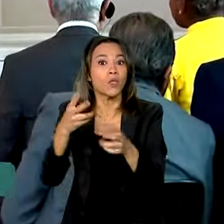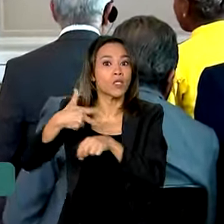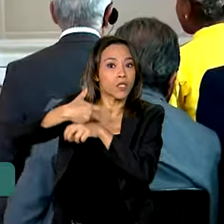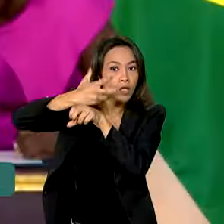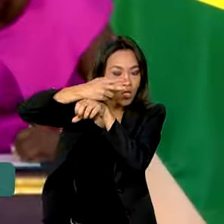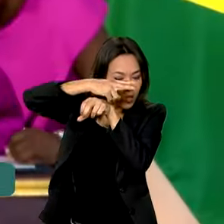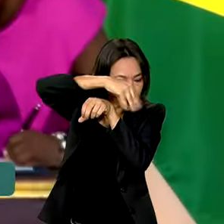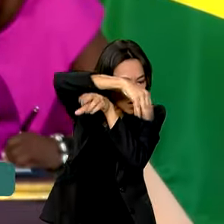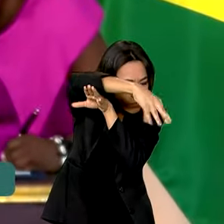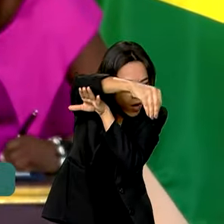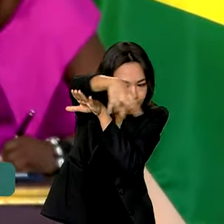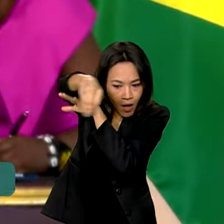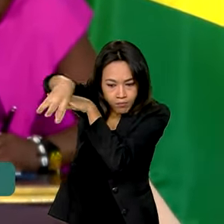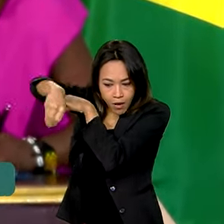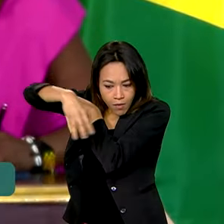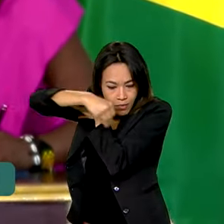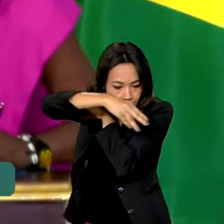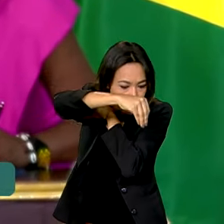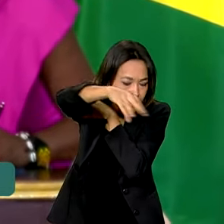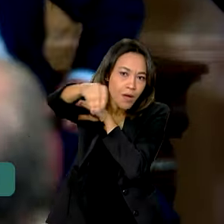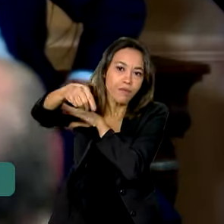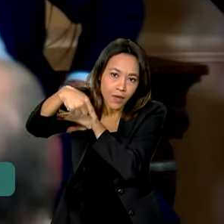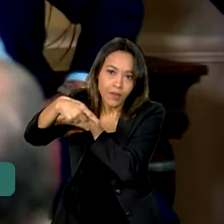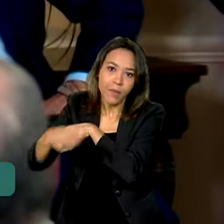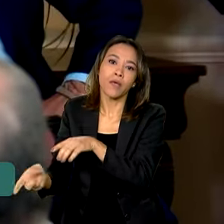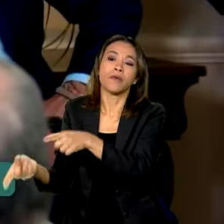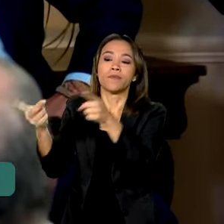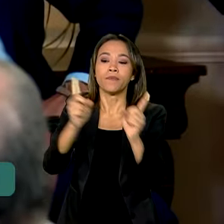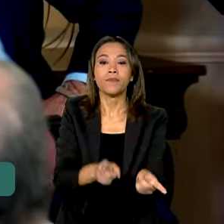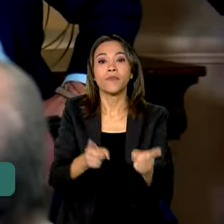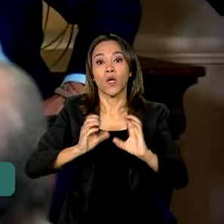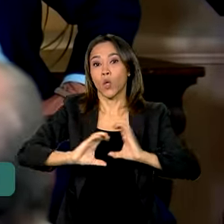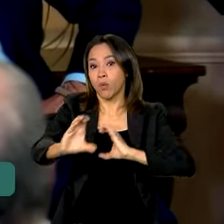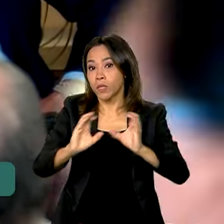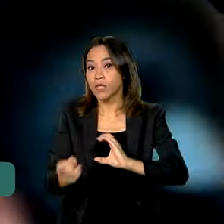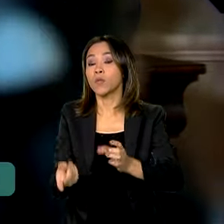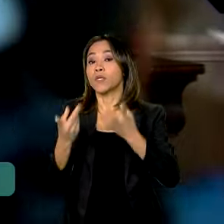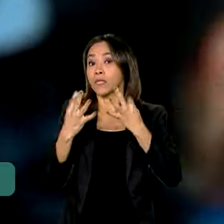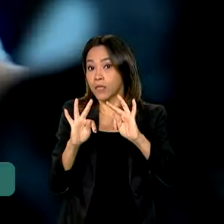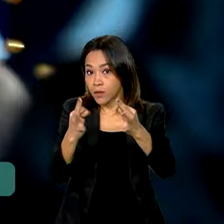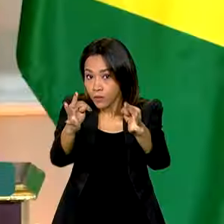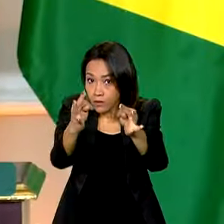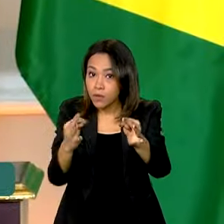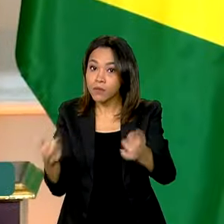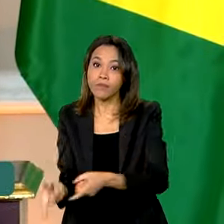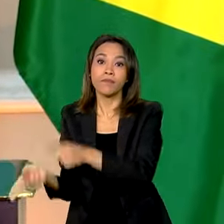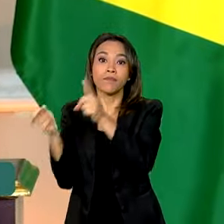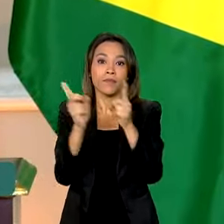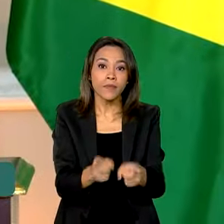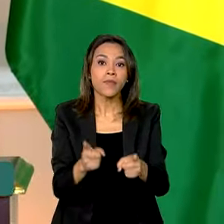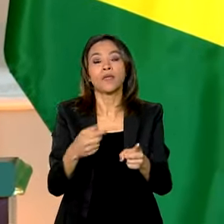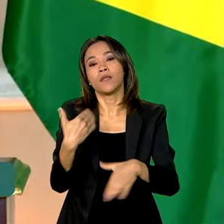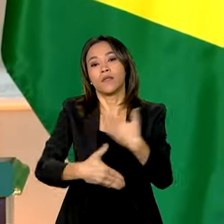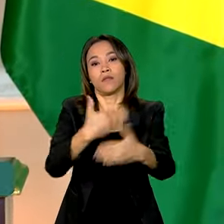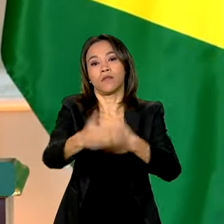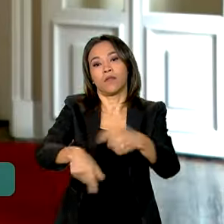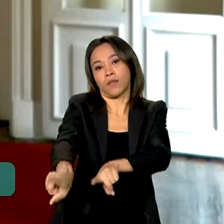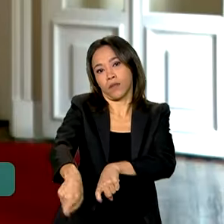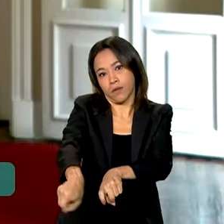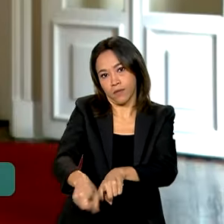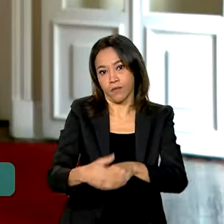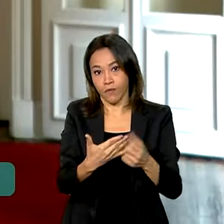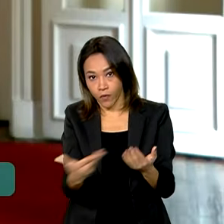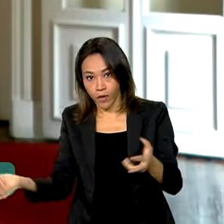a produção de mapas e análises territoriais, comunicações e tecnologias da informação e desenvolvimento agrário.